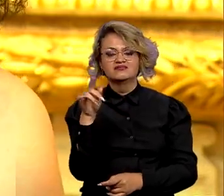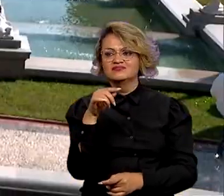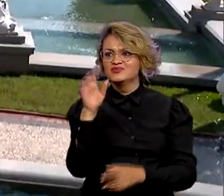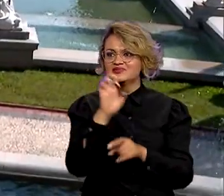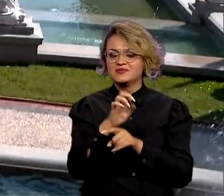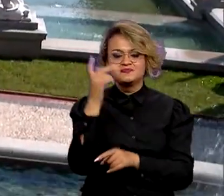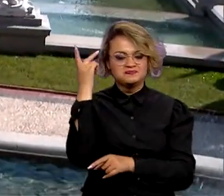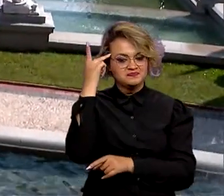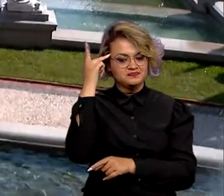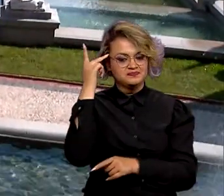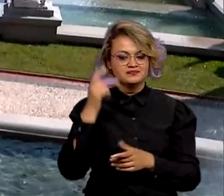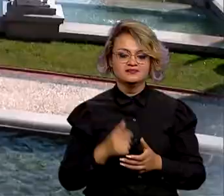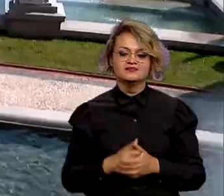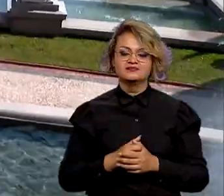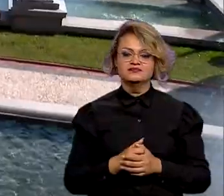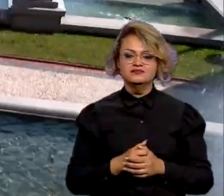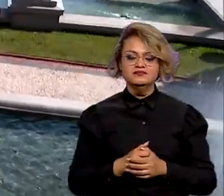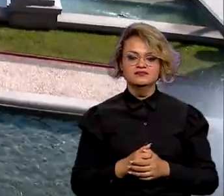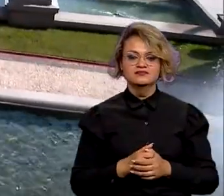Paulo.